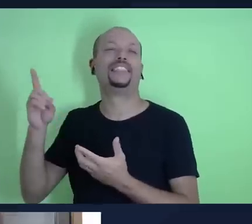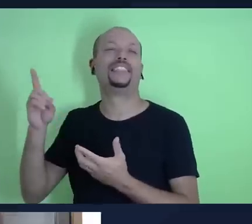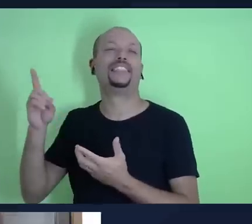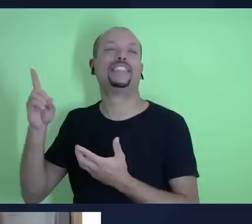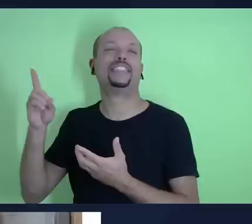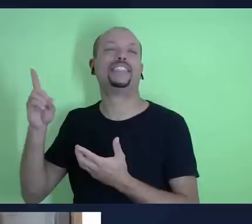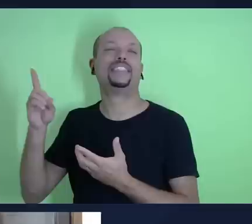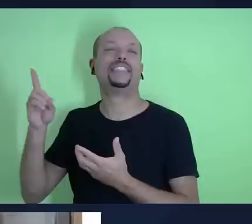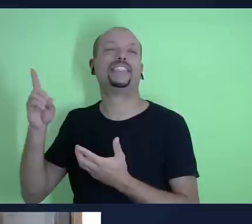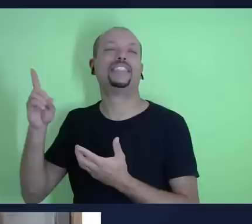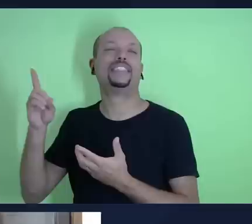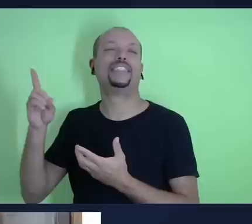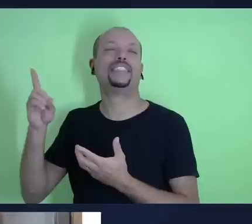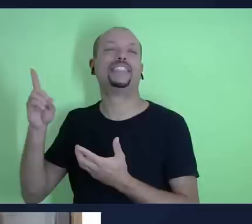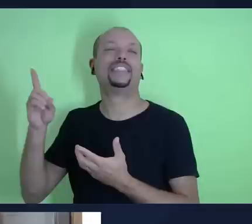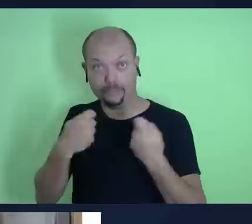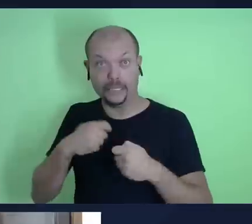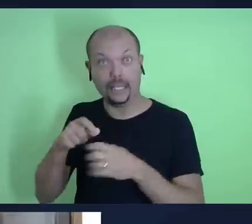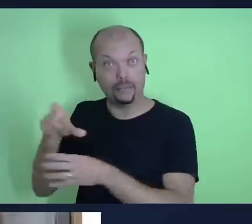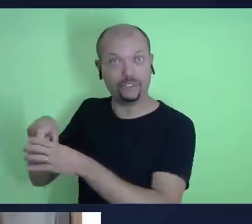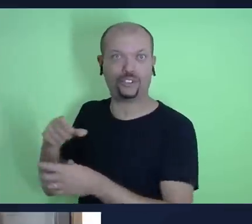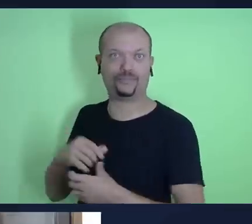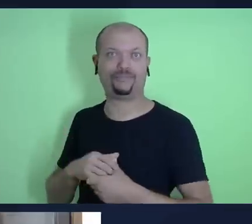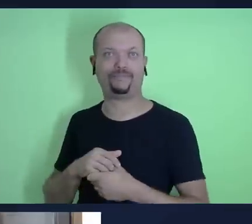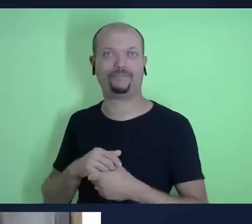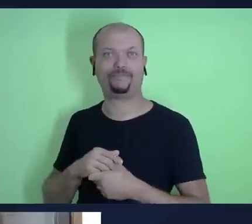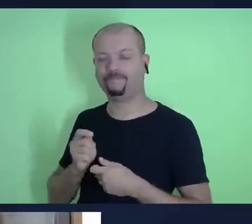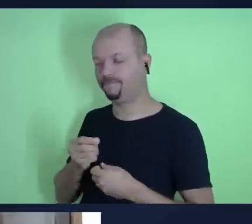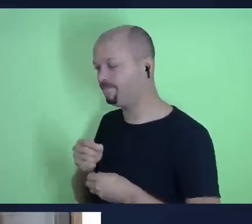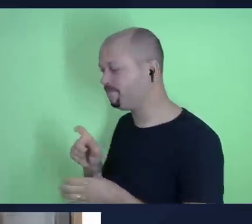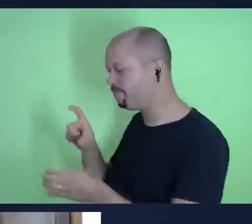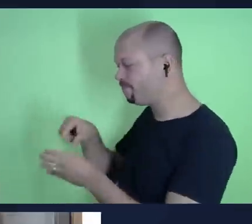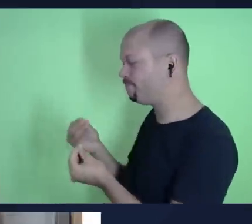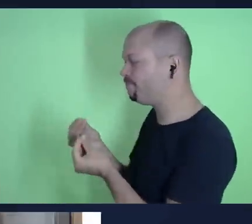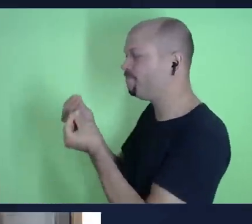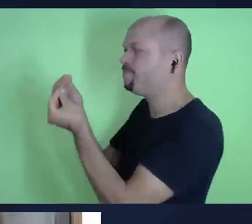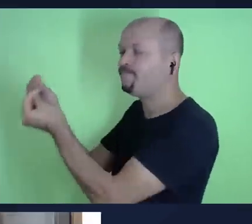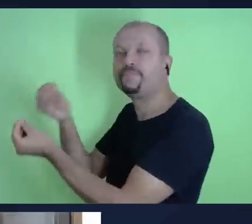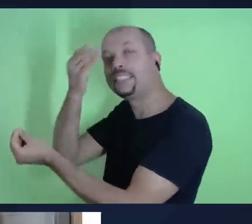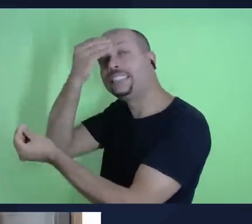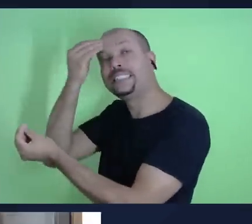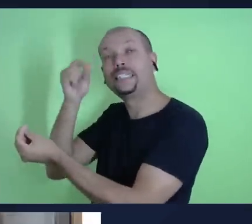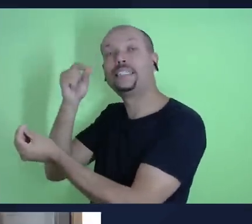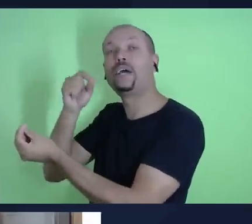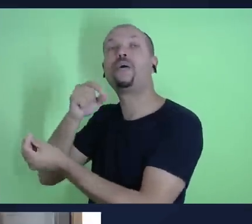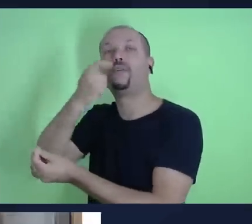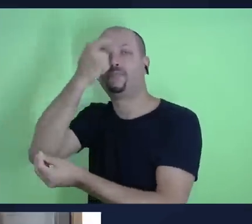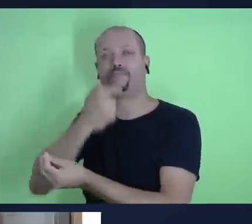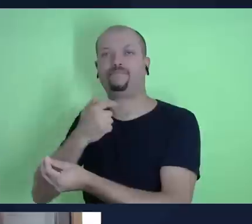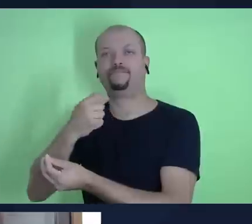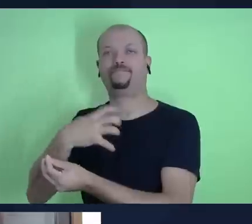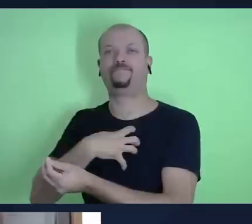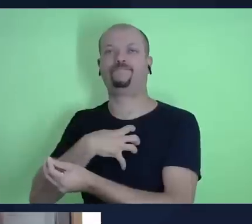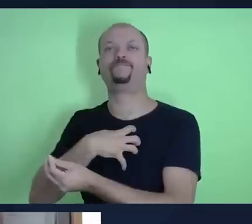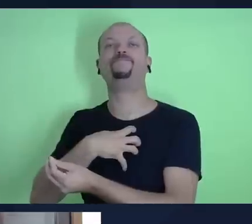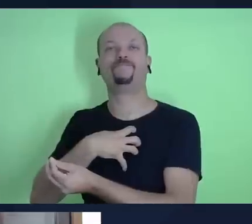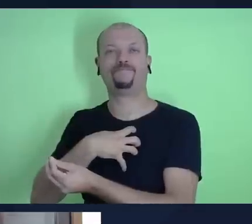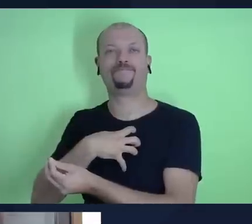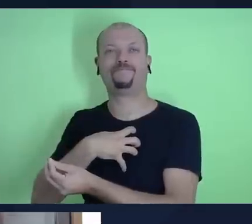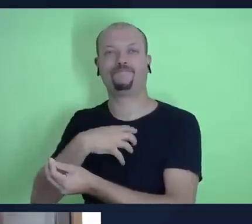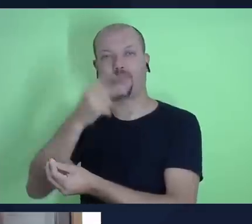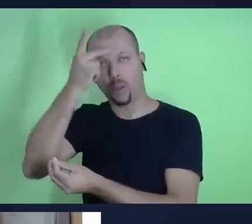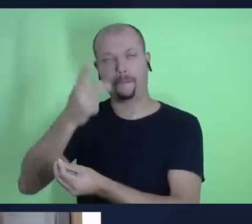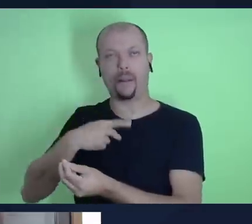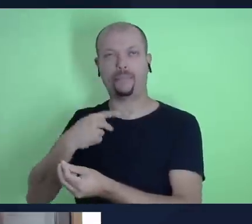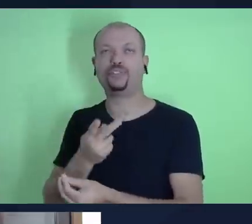nós precisamos do ato de dizimar para esquecer de nós mesmos para a gente não ficar se colocando como centro de tudo nessa